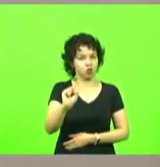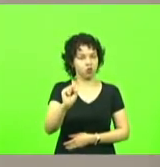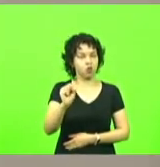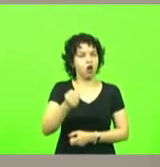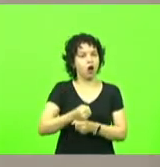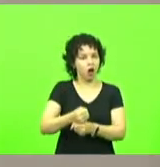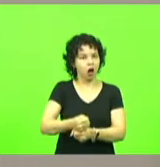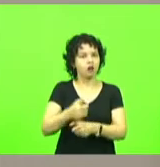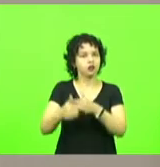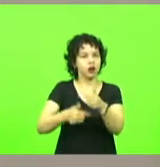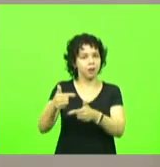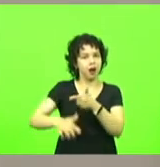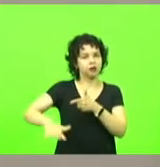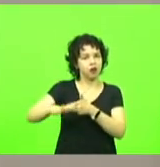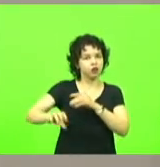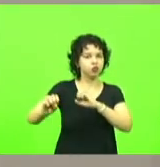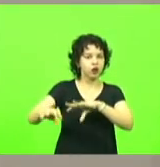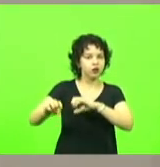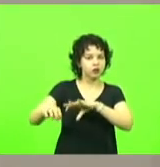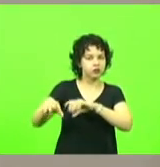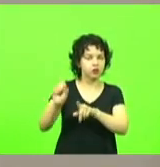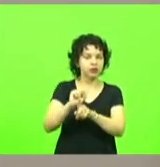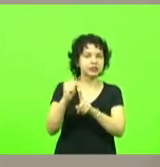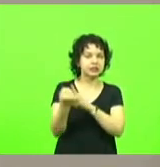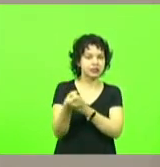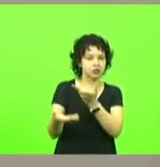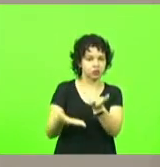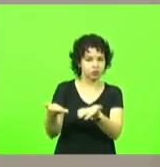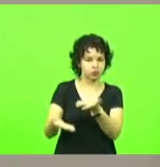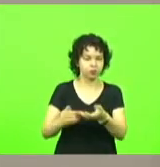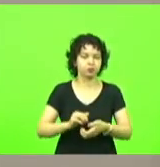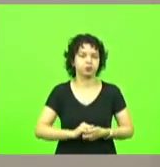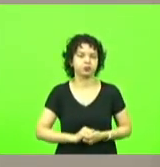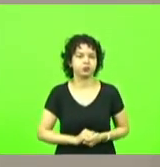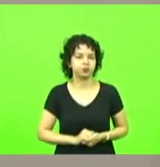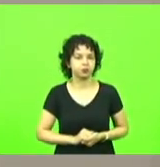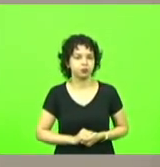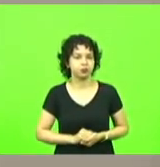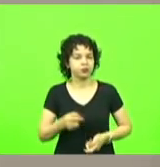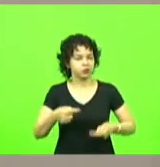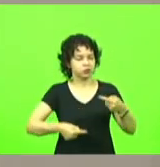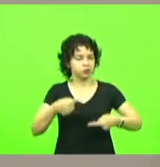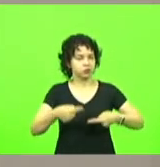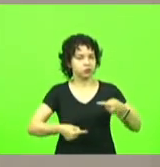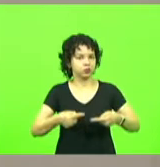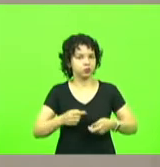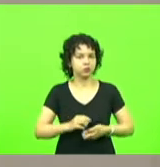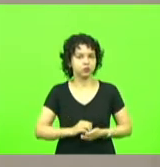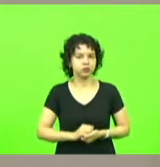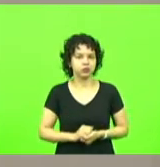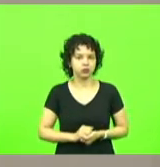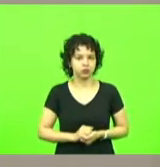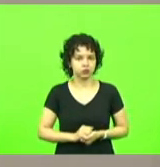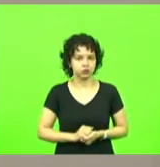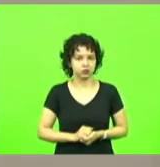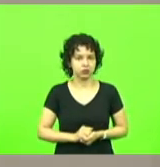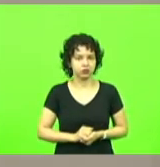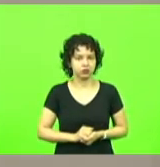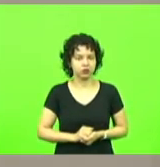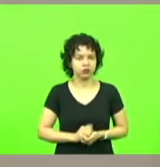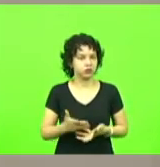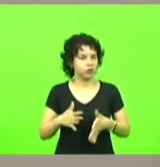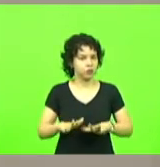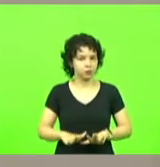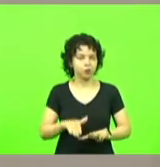na área de educação e assistência social em discussão não havendo quem queira